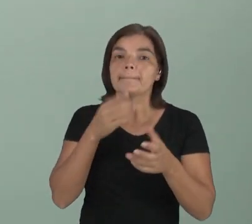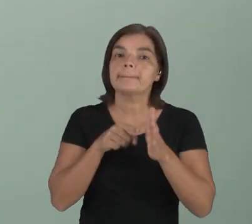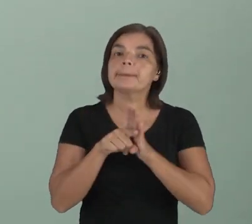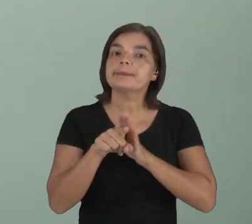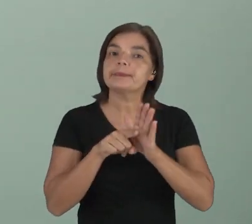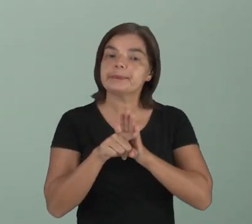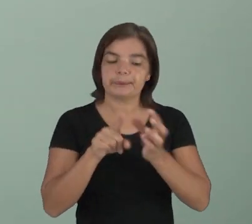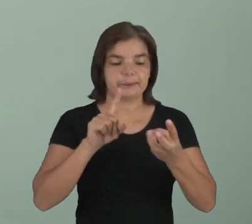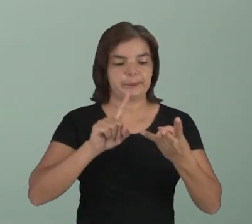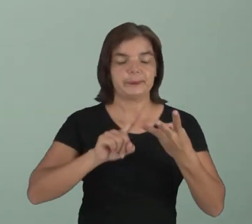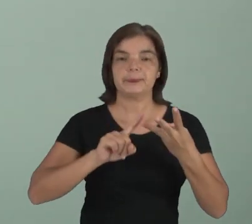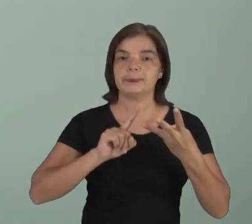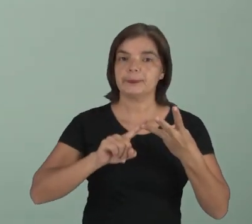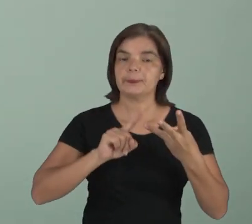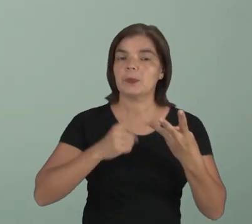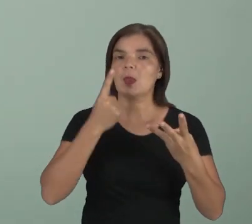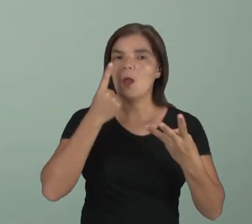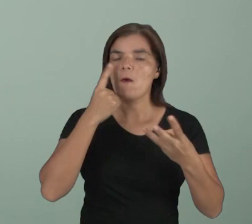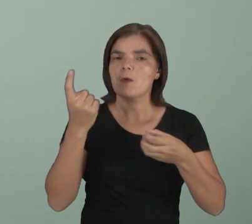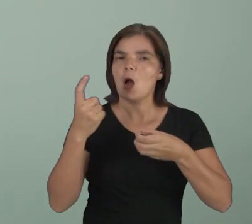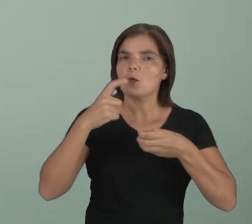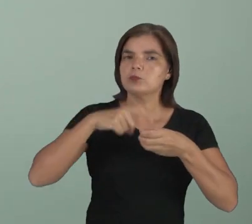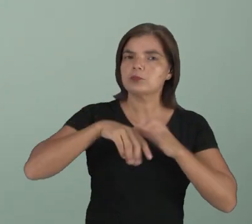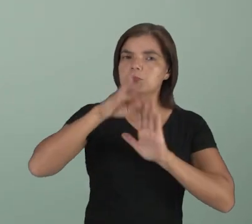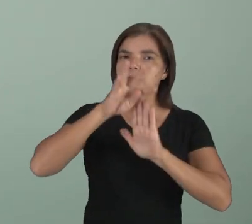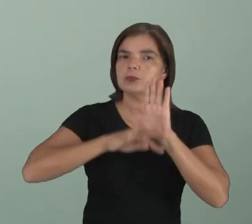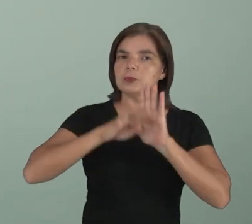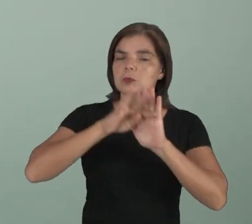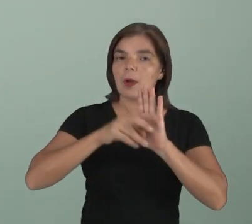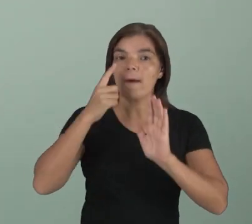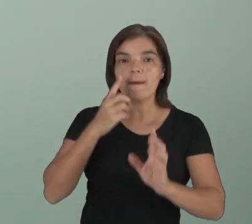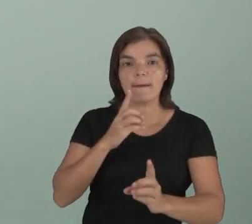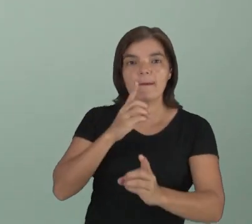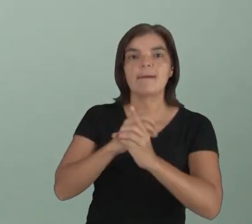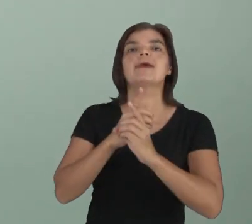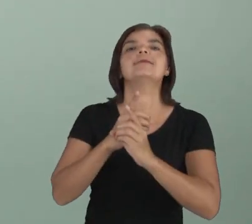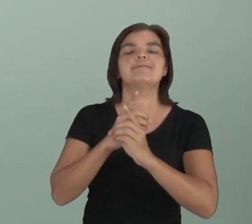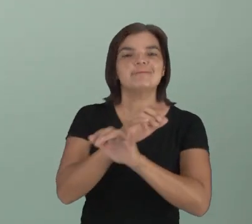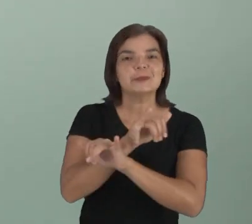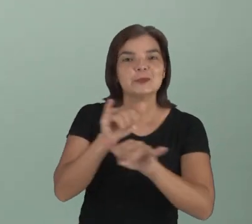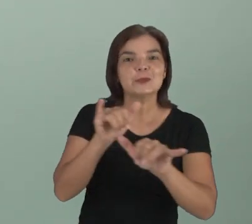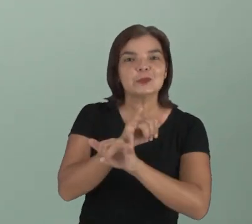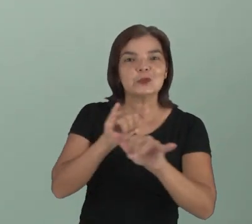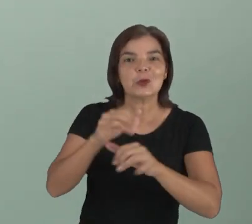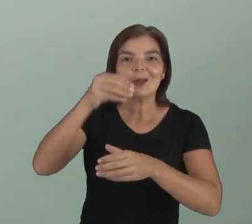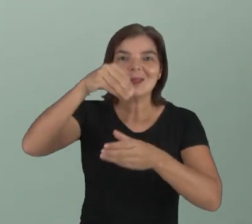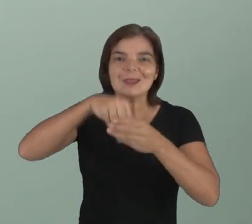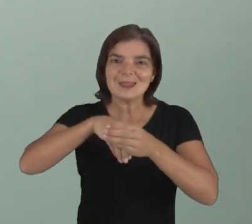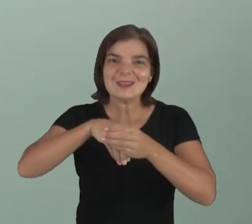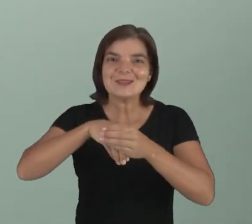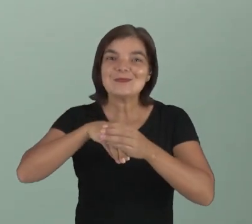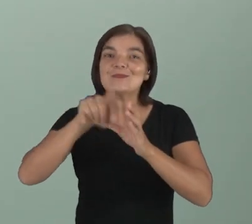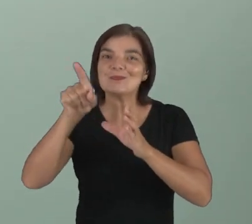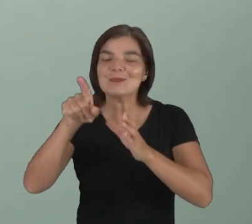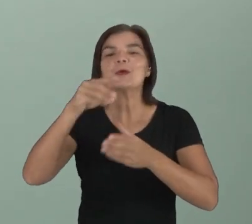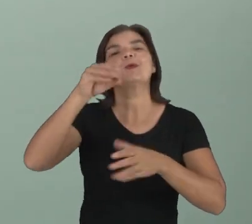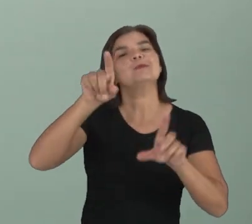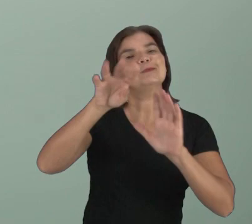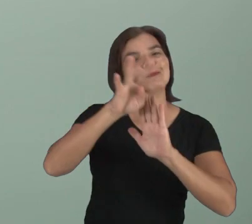pedindo. Depois, voltarmos ao texto e localizarmos aquela informação que está lá dentro do texto.